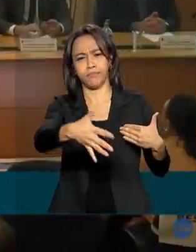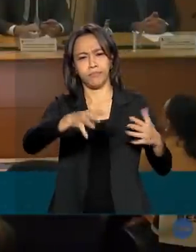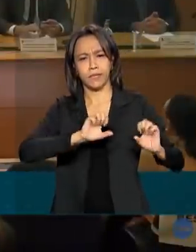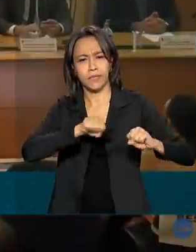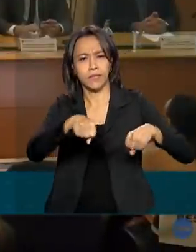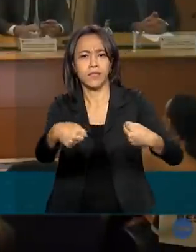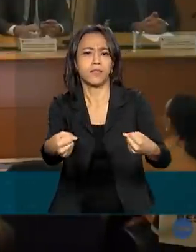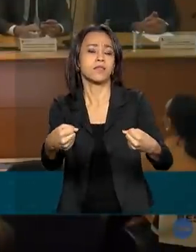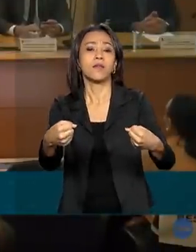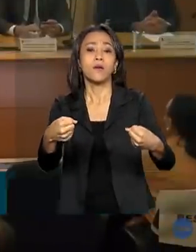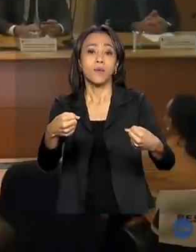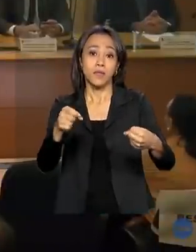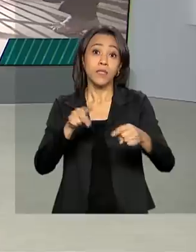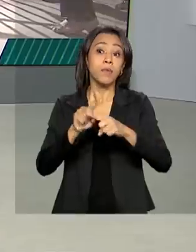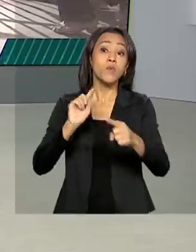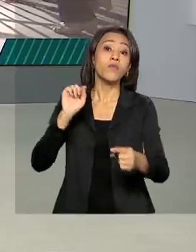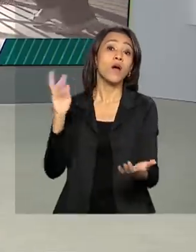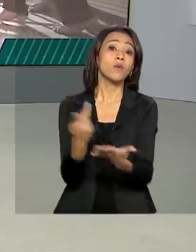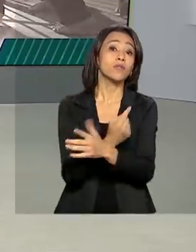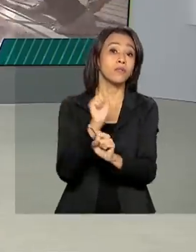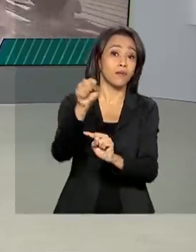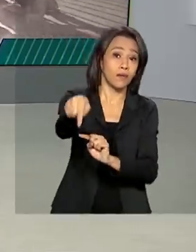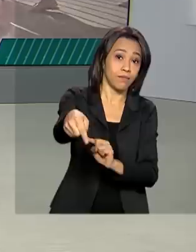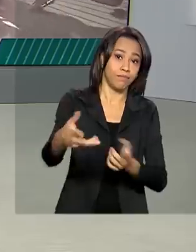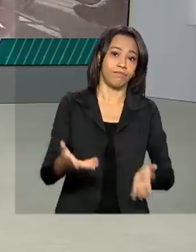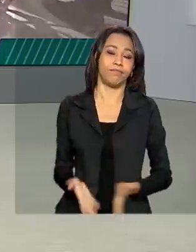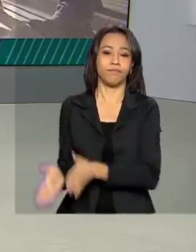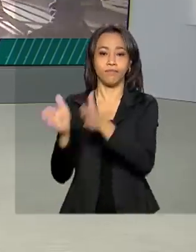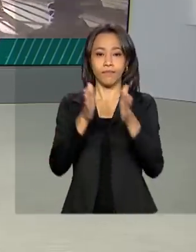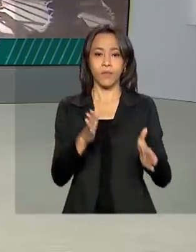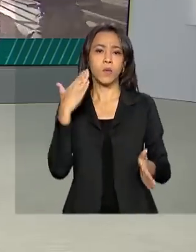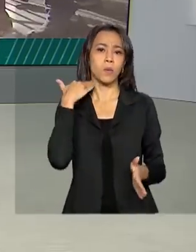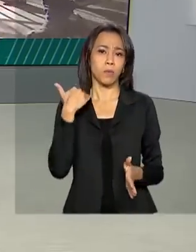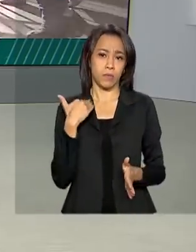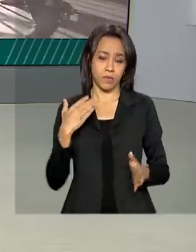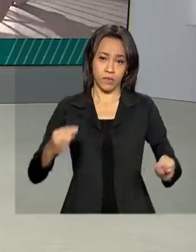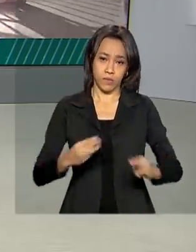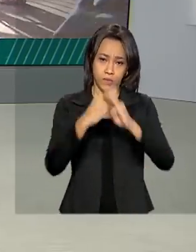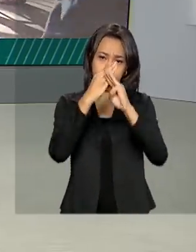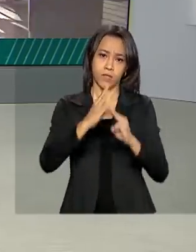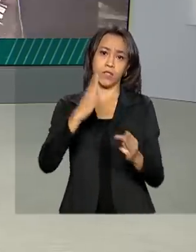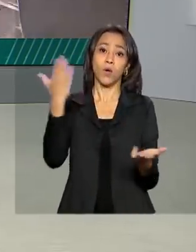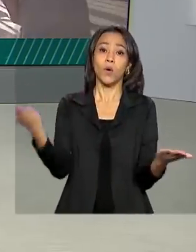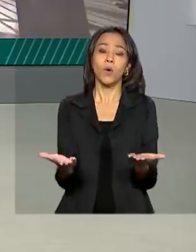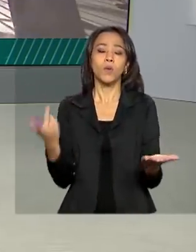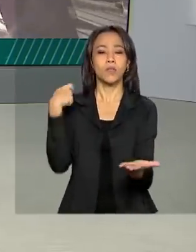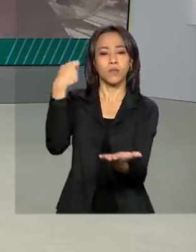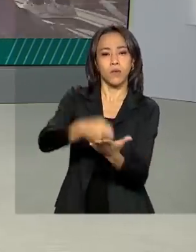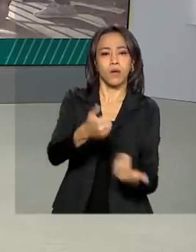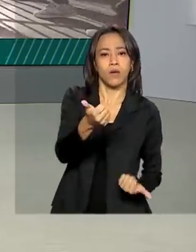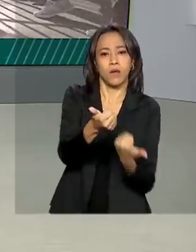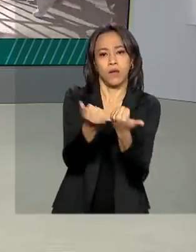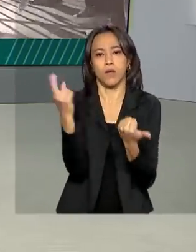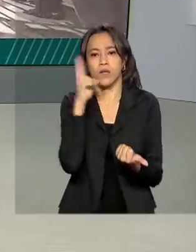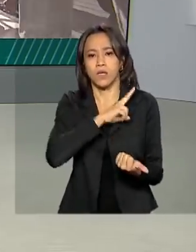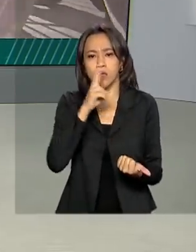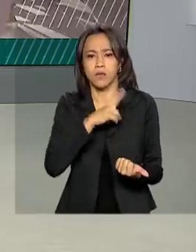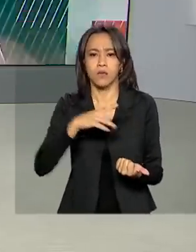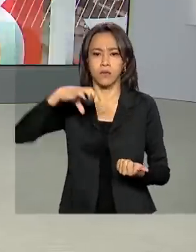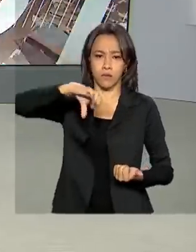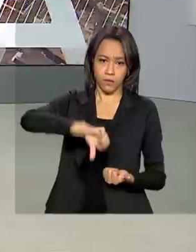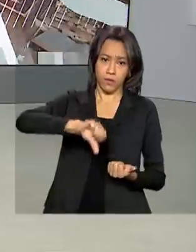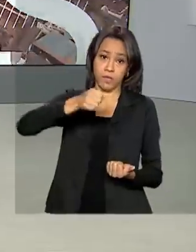na ponta da linha. A Caixa Econômica paga hoje mais uma parcela do auxílio emergencial. São